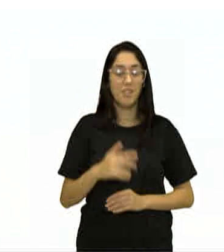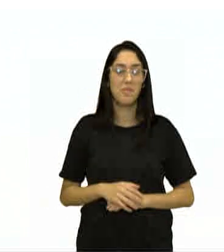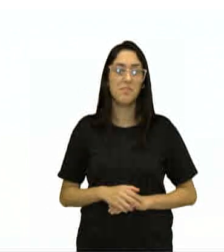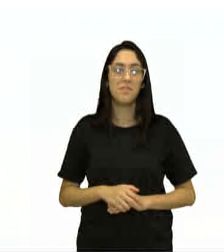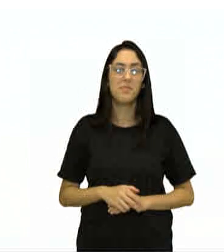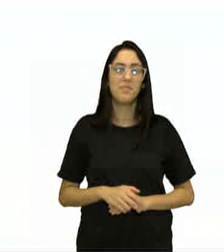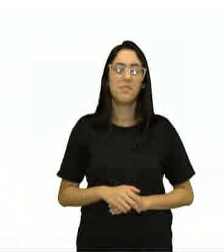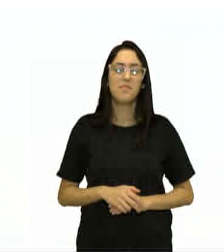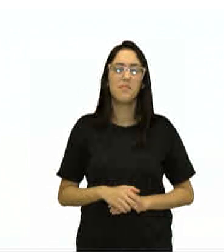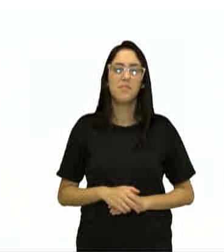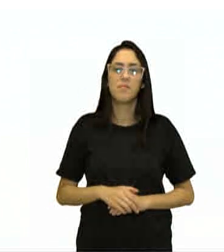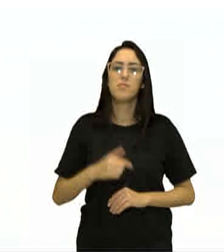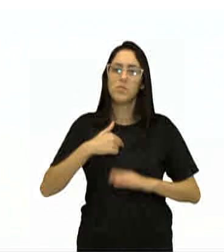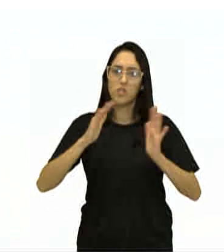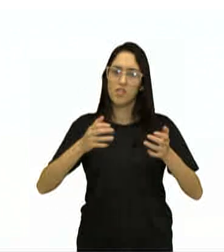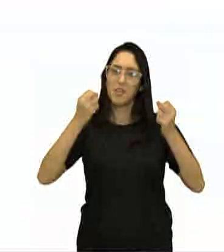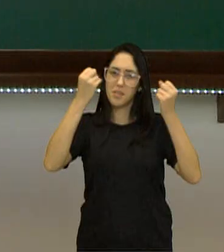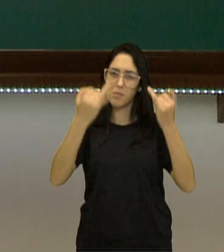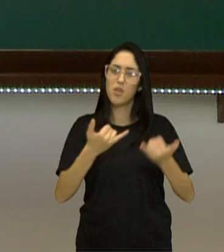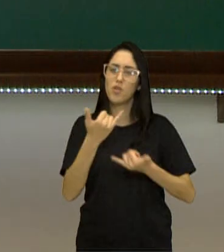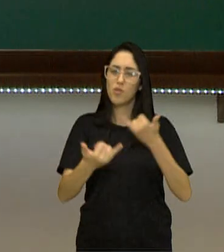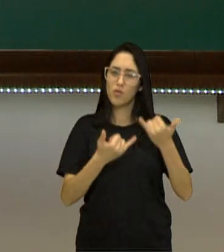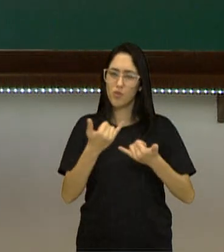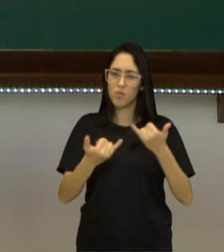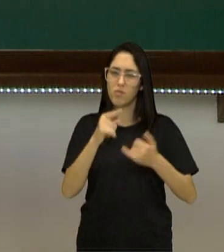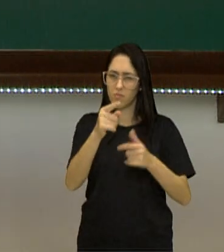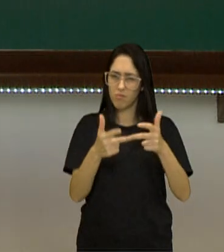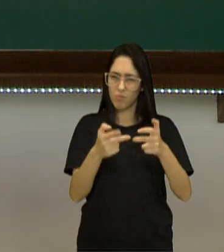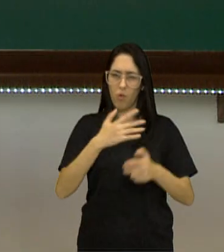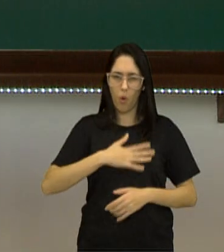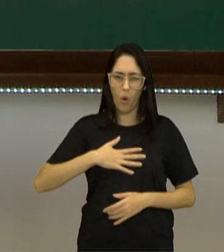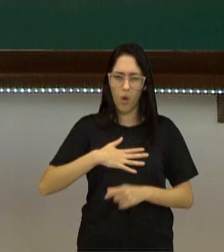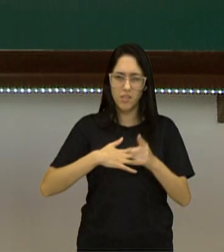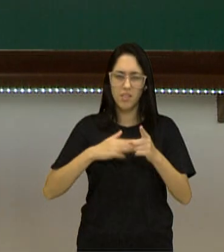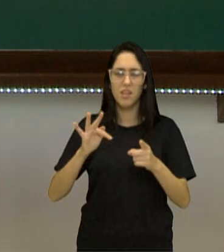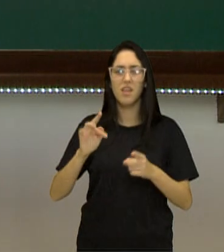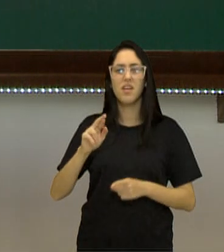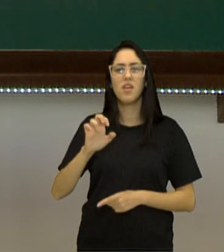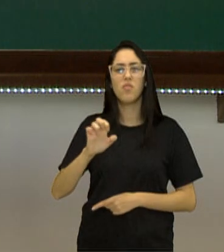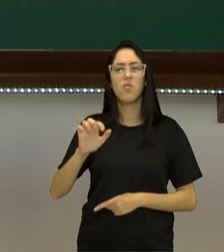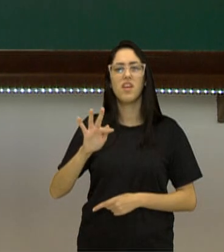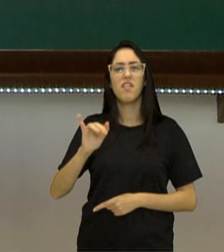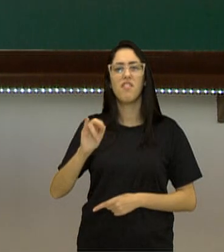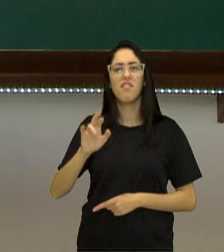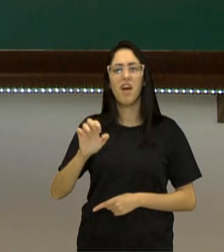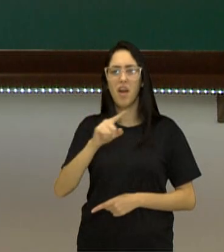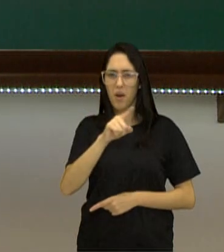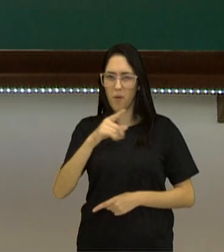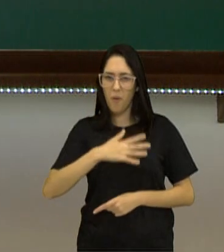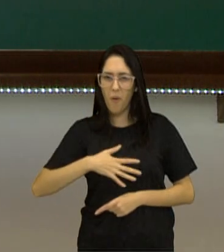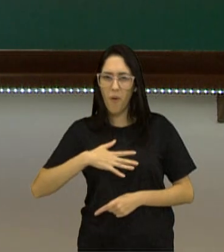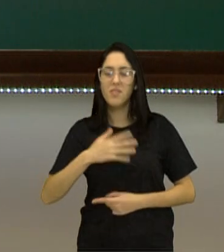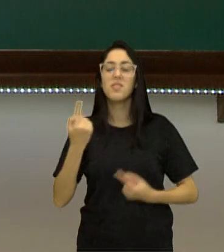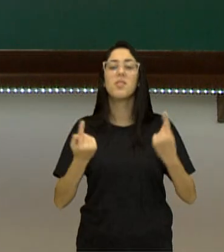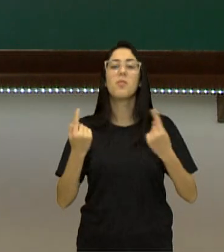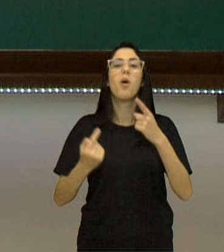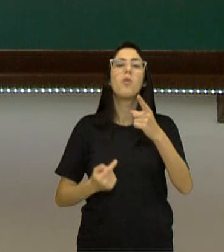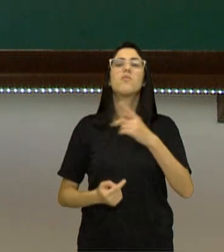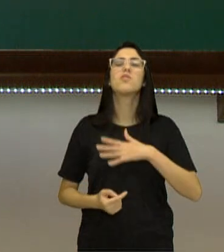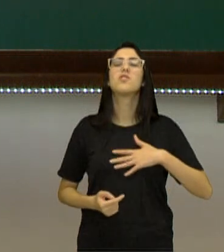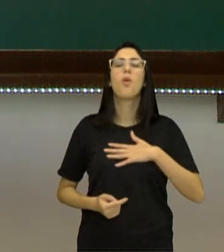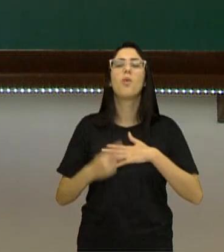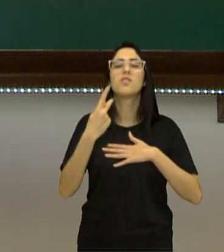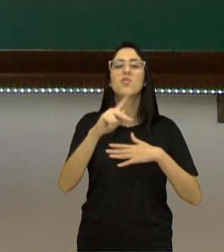nós falamos sobre o Free Fire. Deixa perguntar, você joga Free Fire? E Fortnite? Que jogo que você gosta de jogar aí na